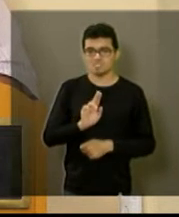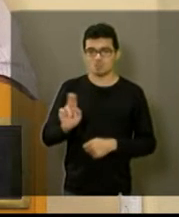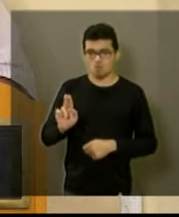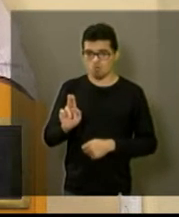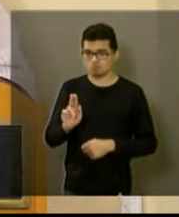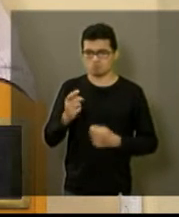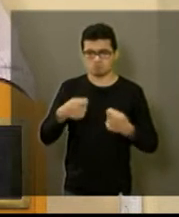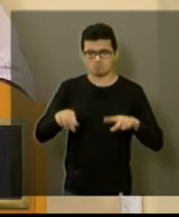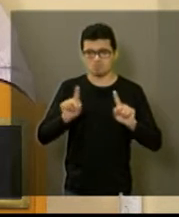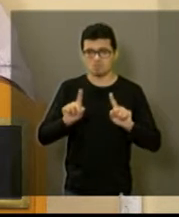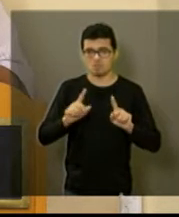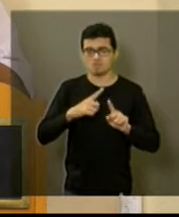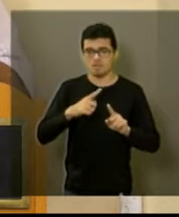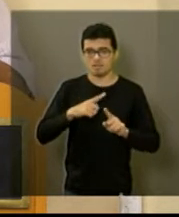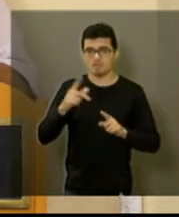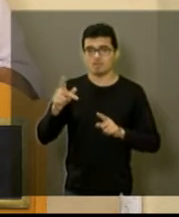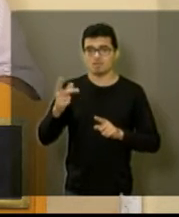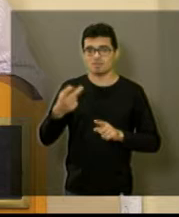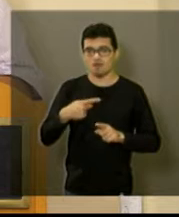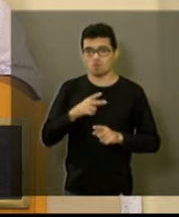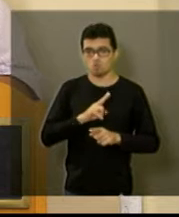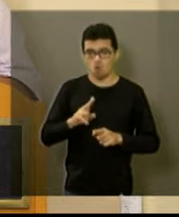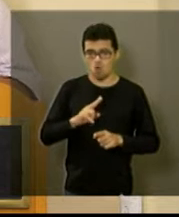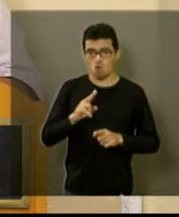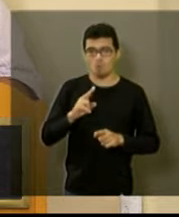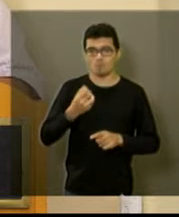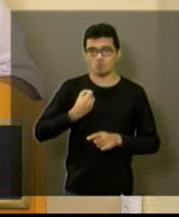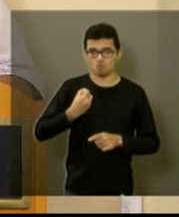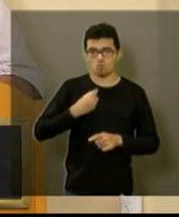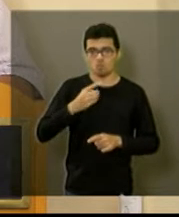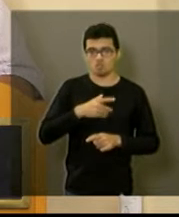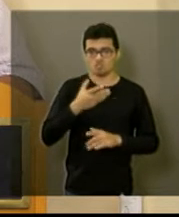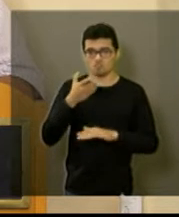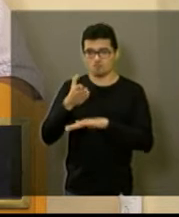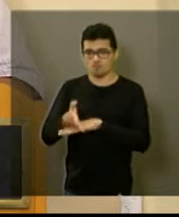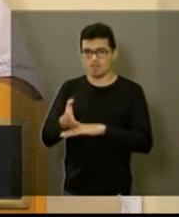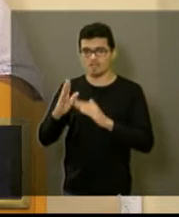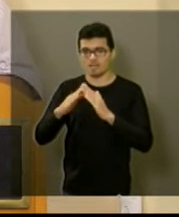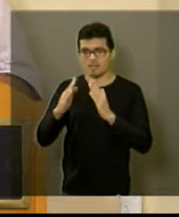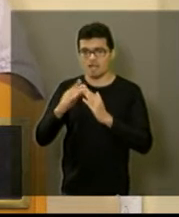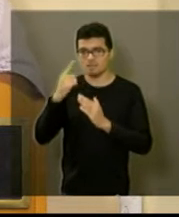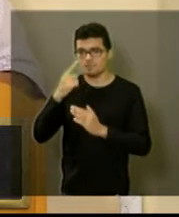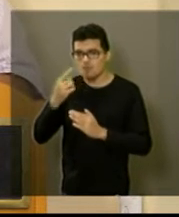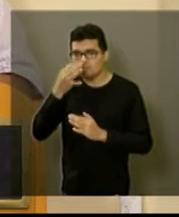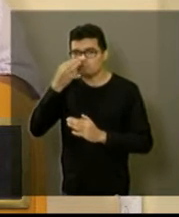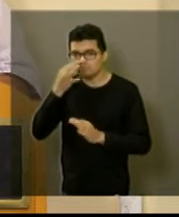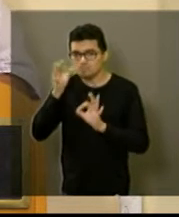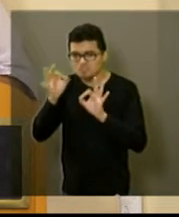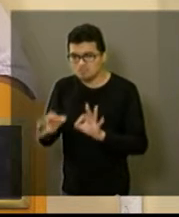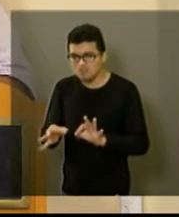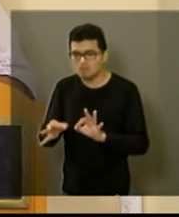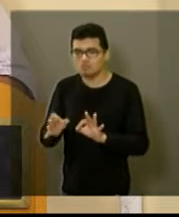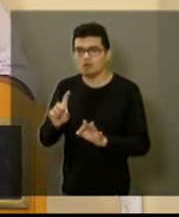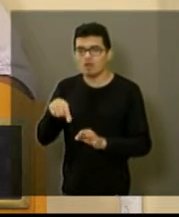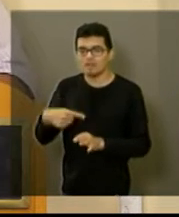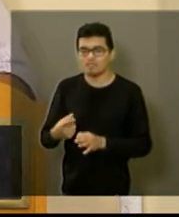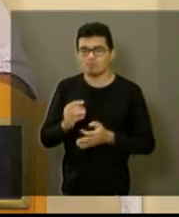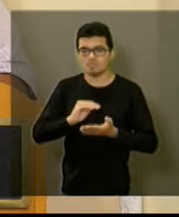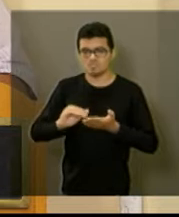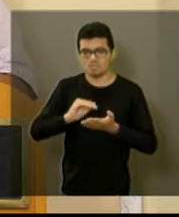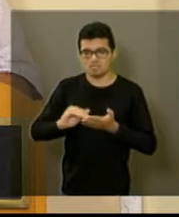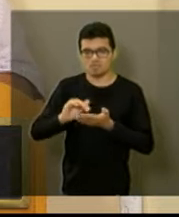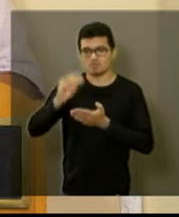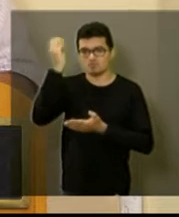leva para nós o endereço, o número, nós vamos até a casa, fazemos a constatação e é feito pela Secretaria